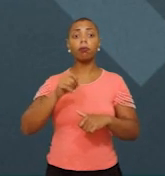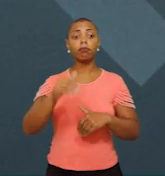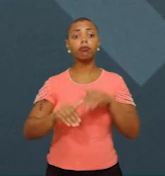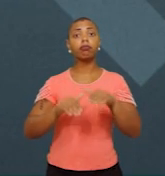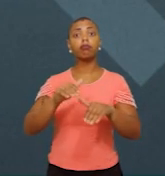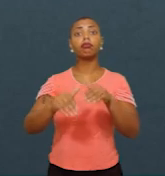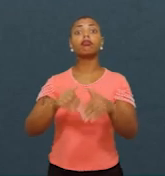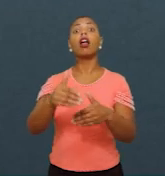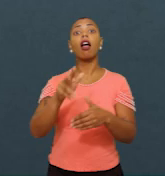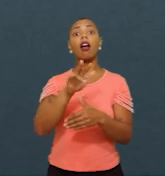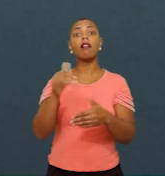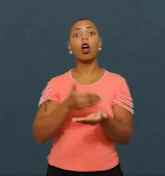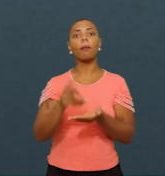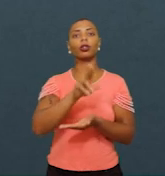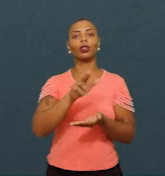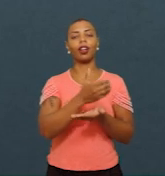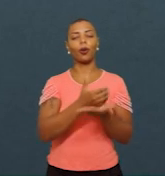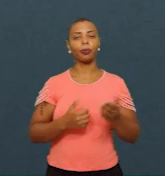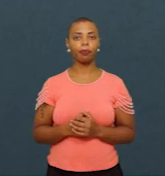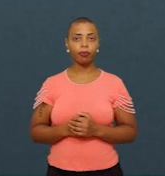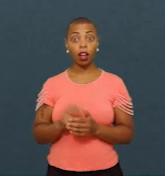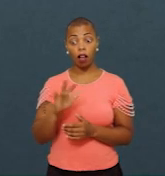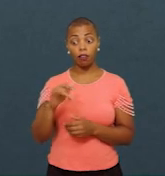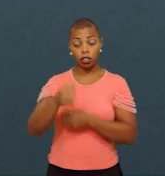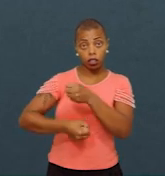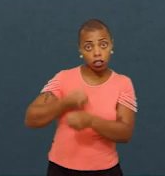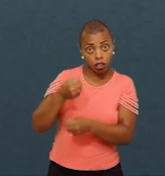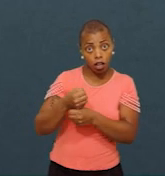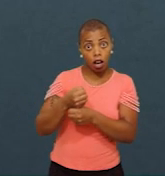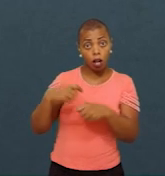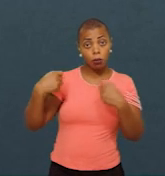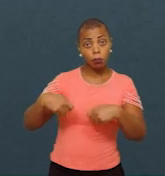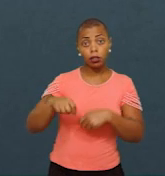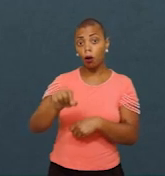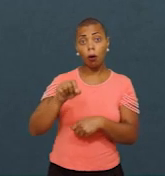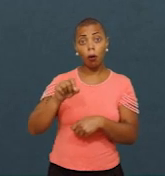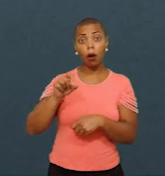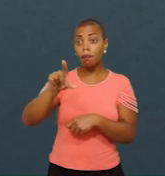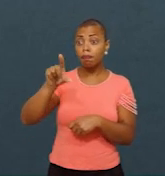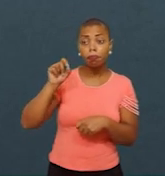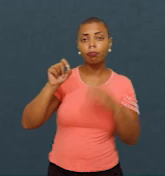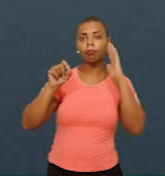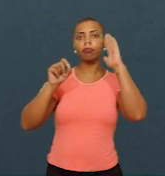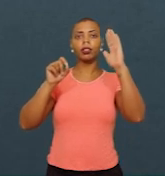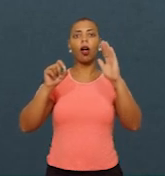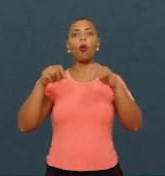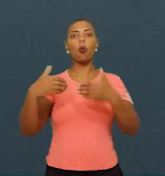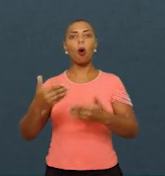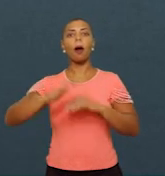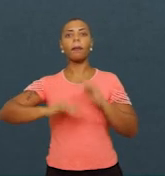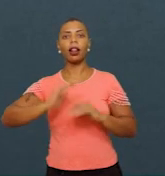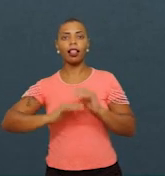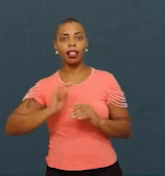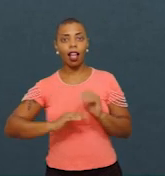desse currículo. Nós vamos ter um ano em que a gente vai precisar fazer priorização de habilidades, das